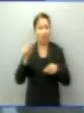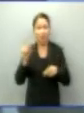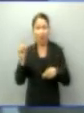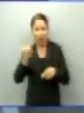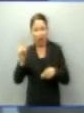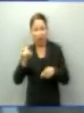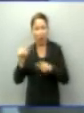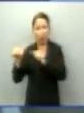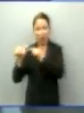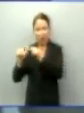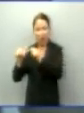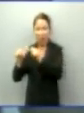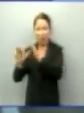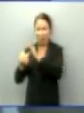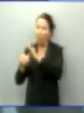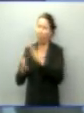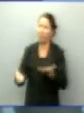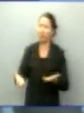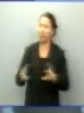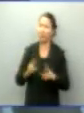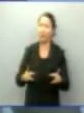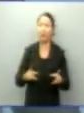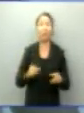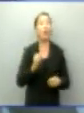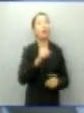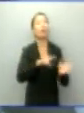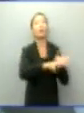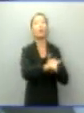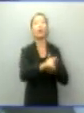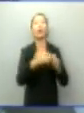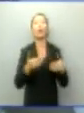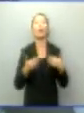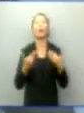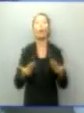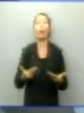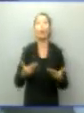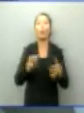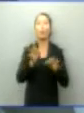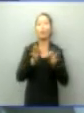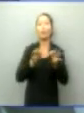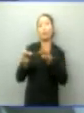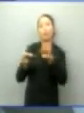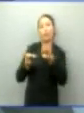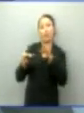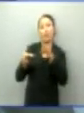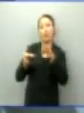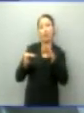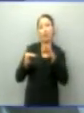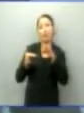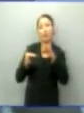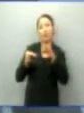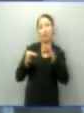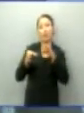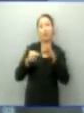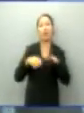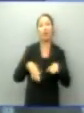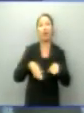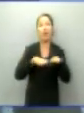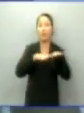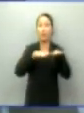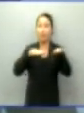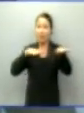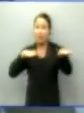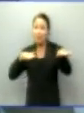logística do Estado de Mato Grosso? O senhor sabe que os modais de transporte precisam competir entre si. A hidrovia, a